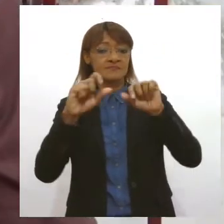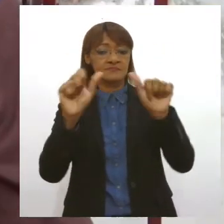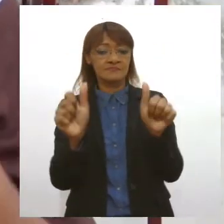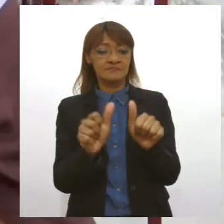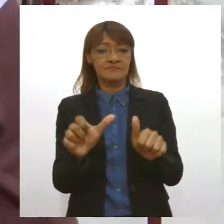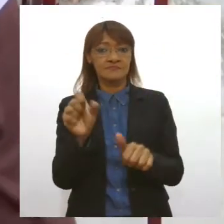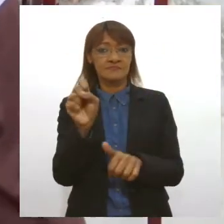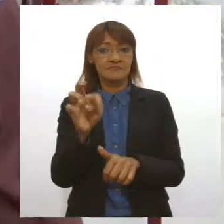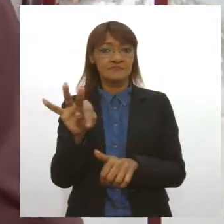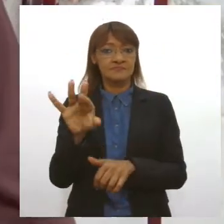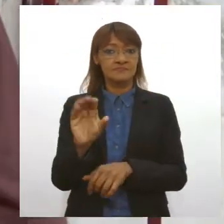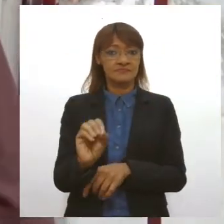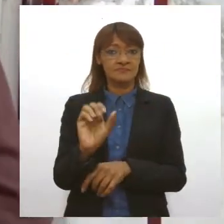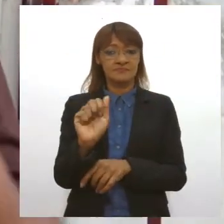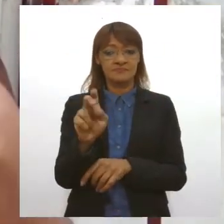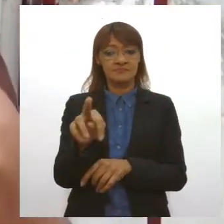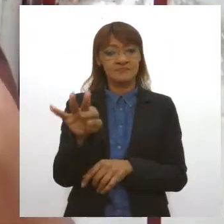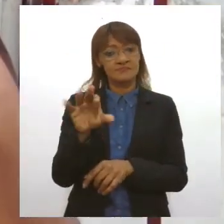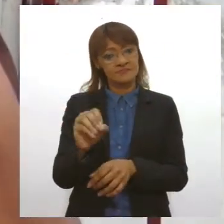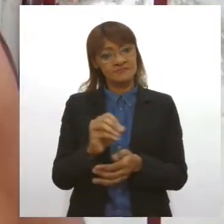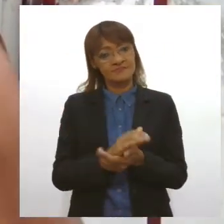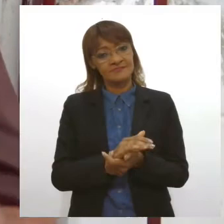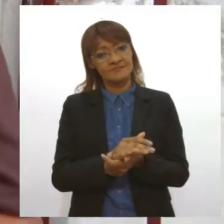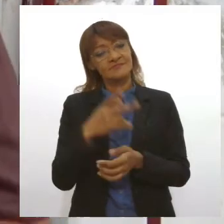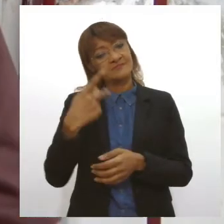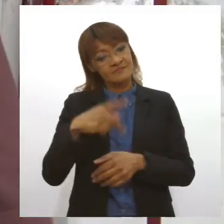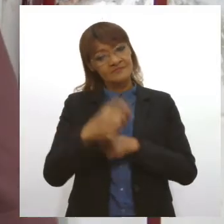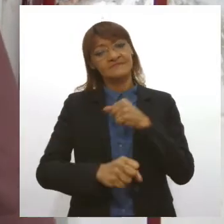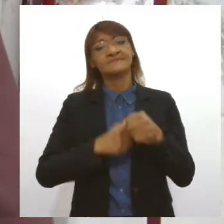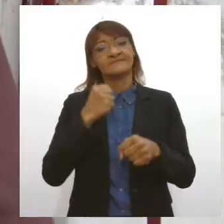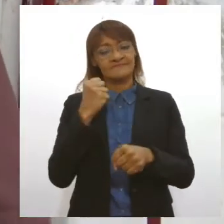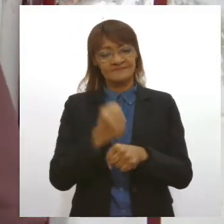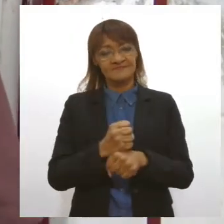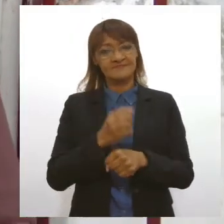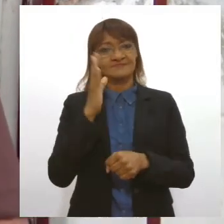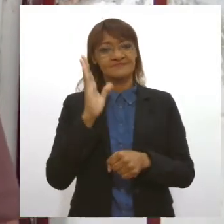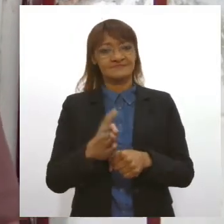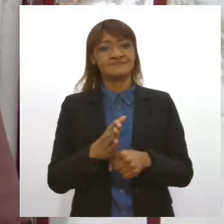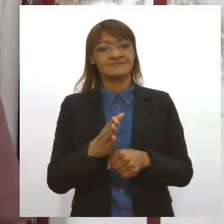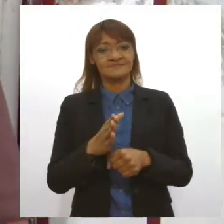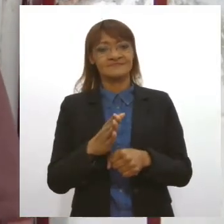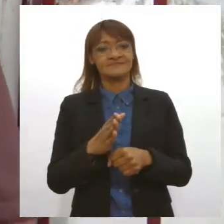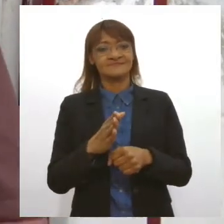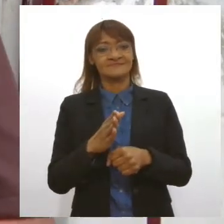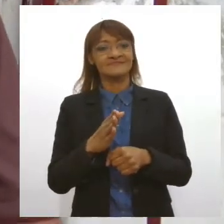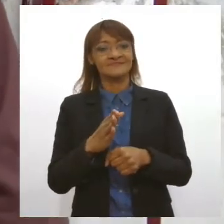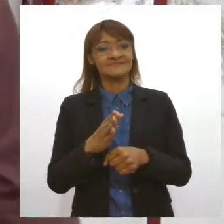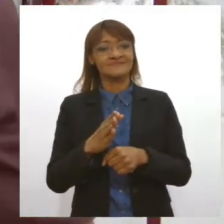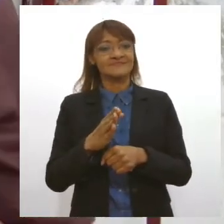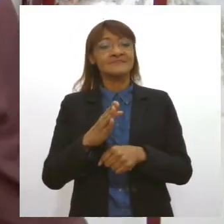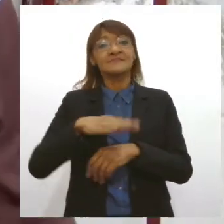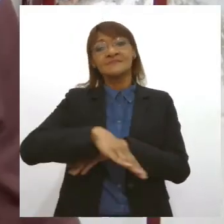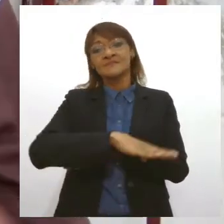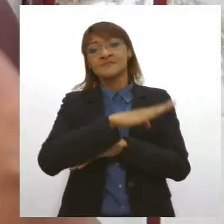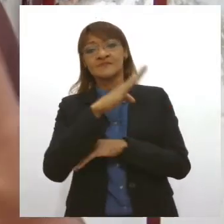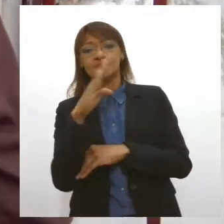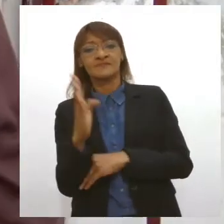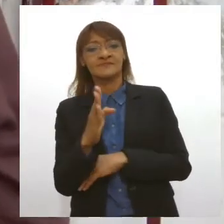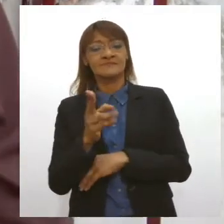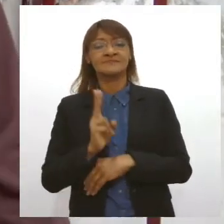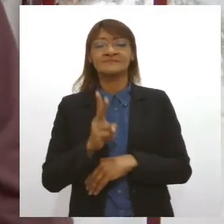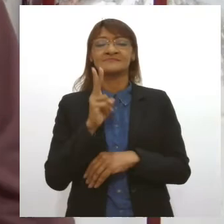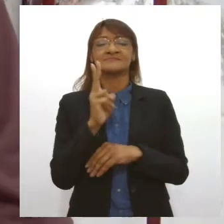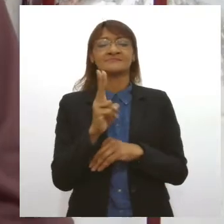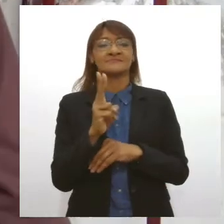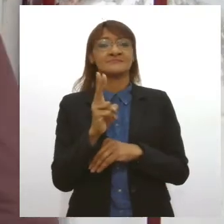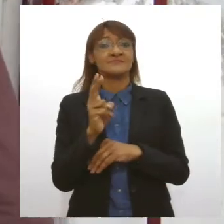Inclusive, esse ano eu estou aqui hoje, essas três de tarde, pagando a penitência que Santo